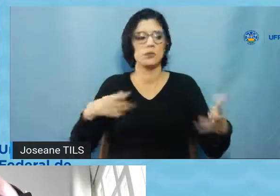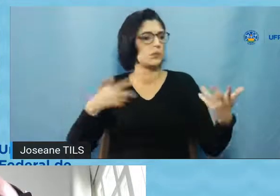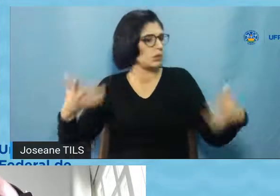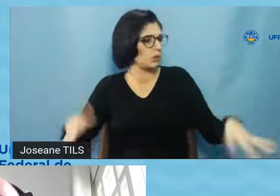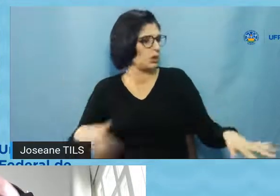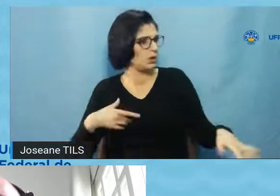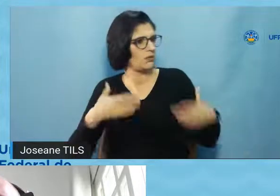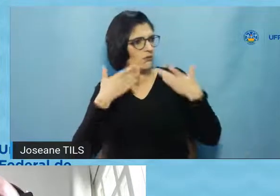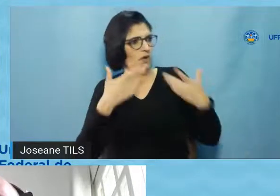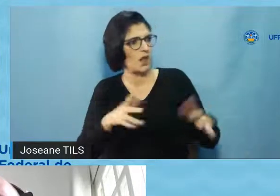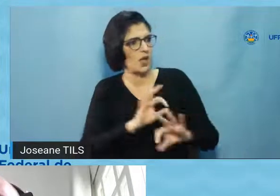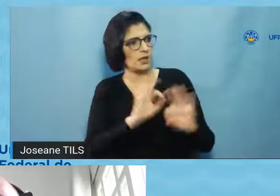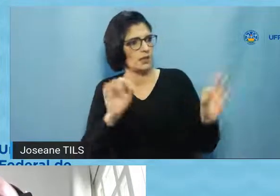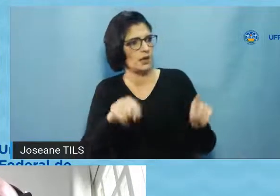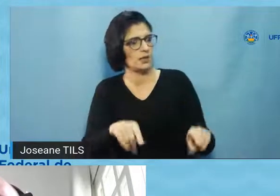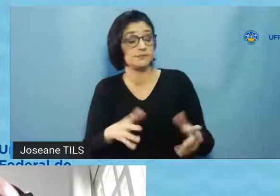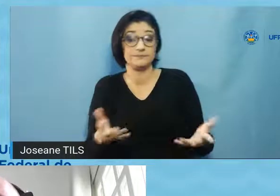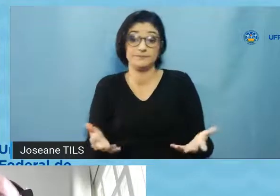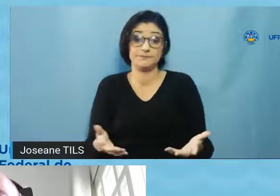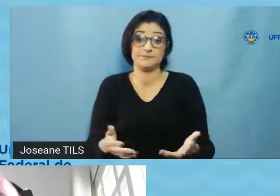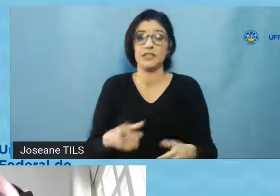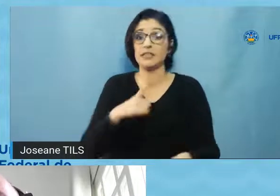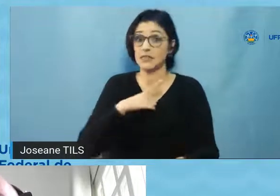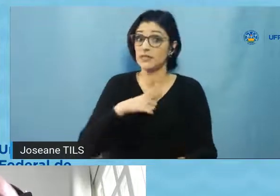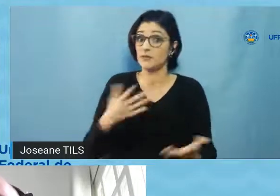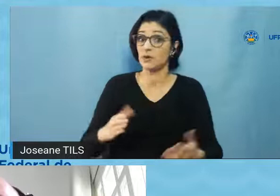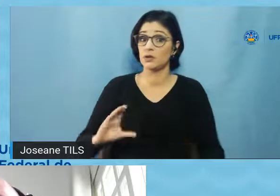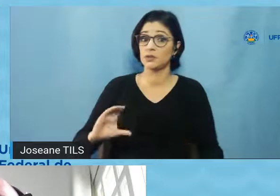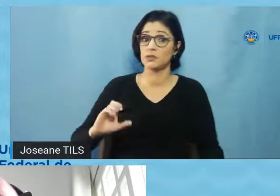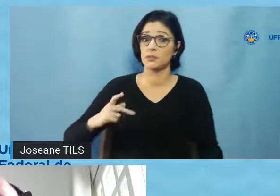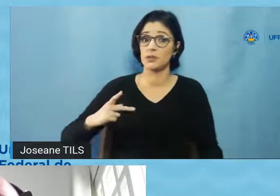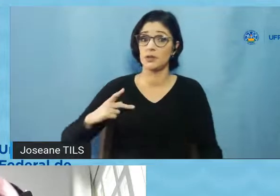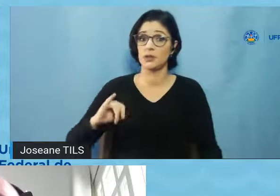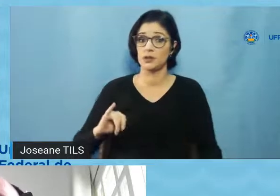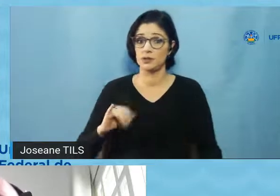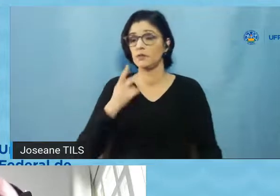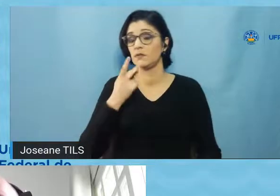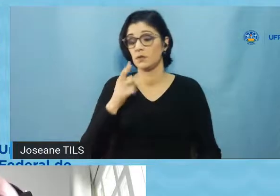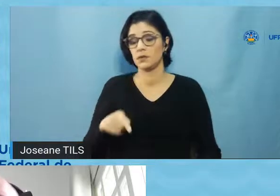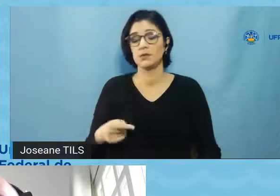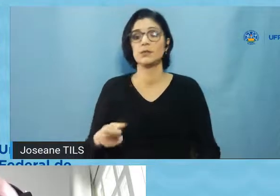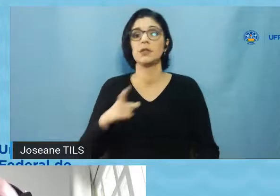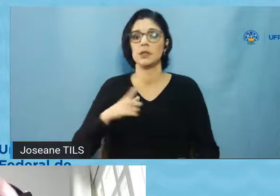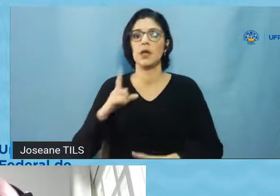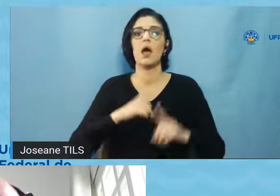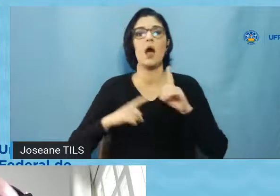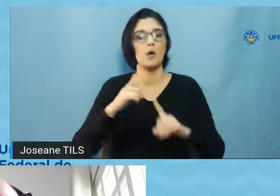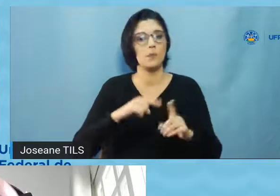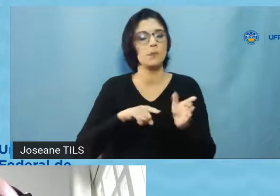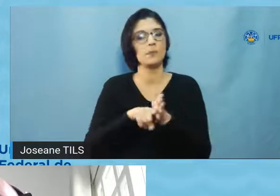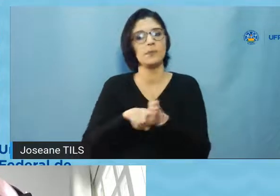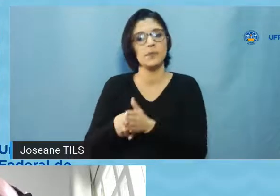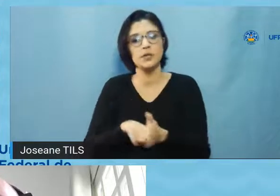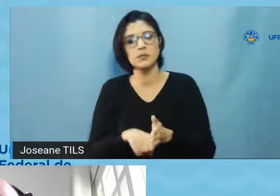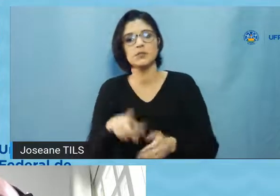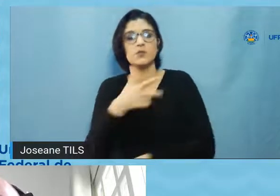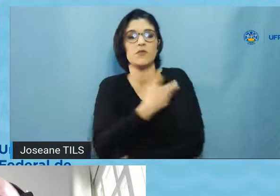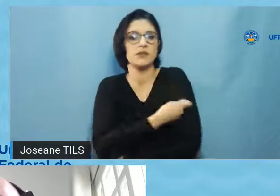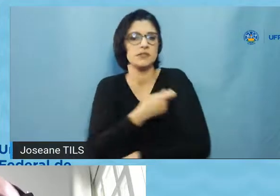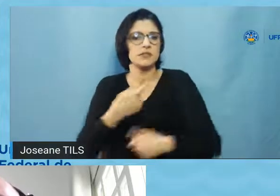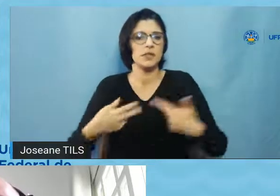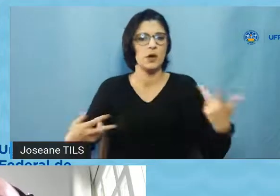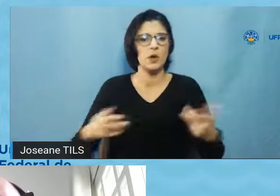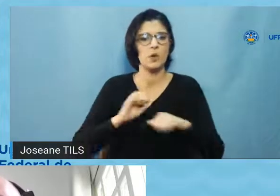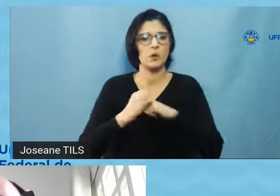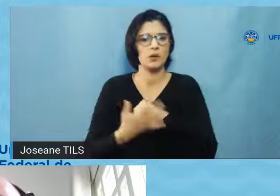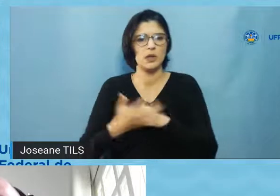medicações precoces e que não foi cadastrado na plataforma Brasil, as pessoas vão ser responsabilizadas, obviamente, por tratar dados e submeter